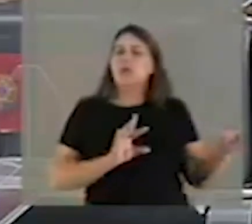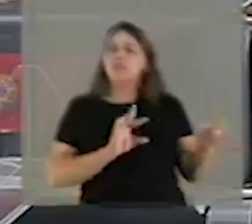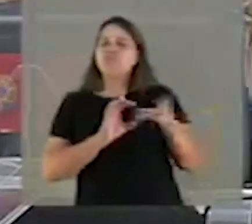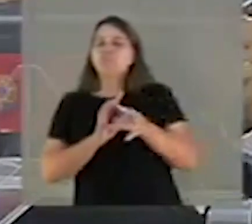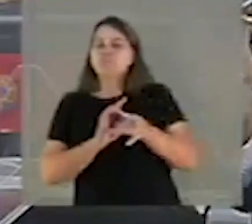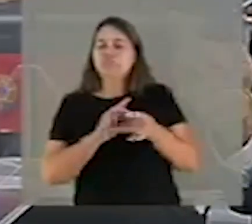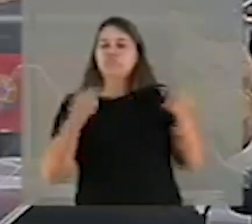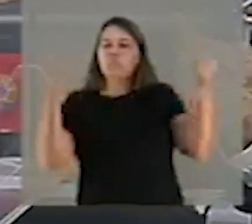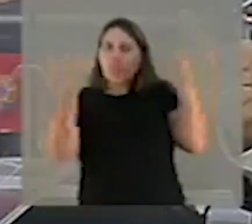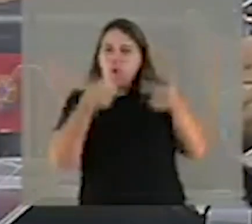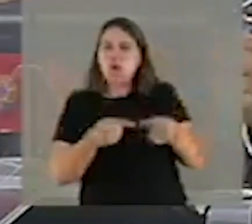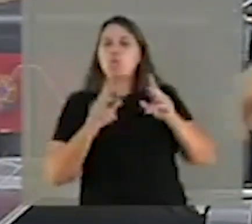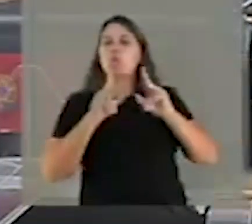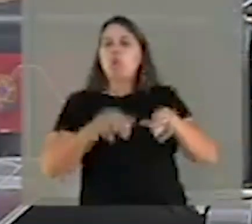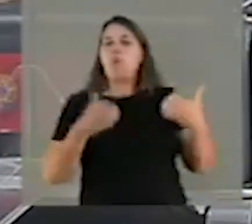é partícipe.